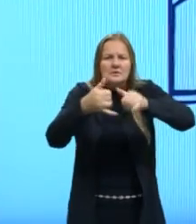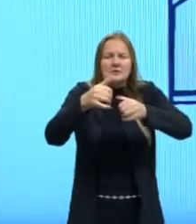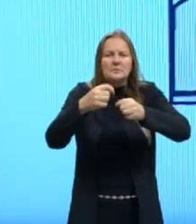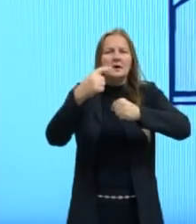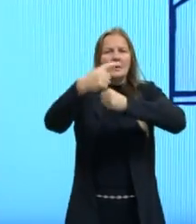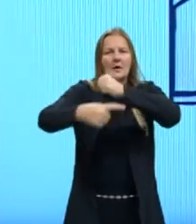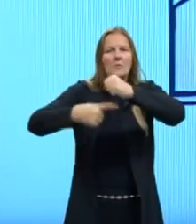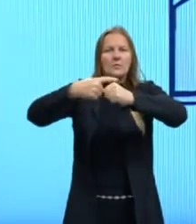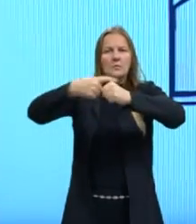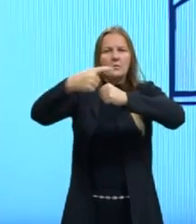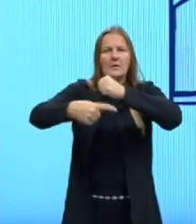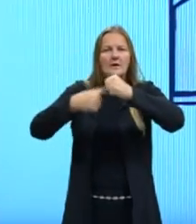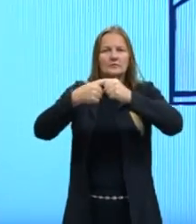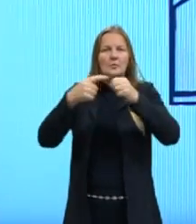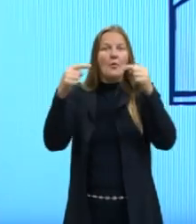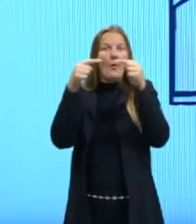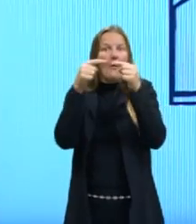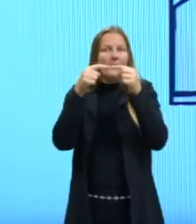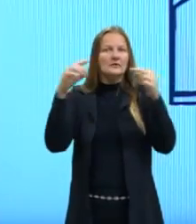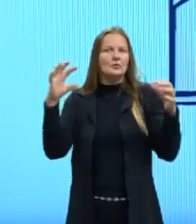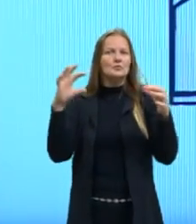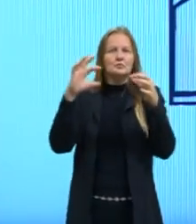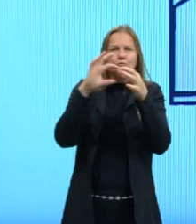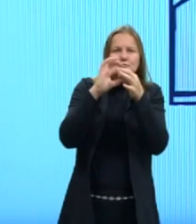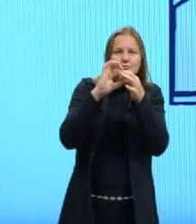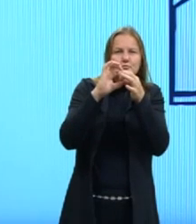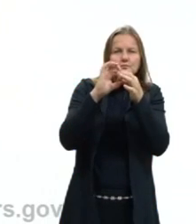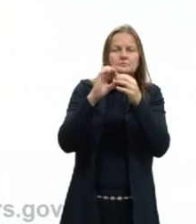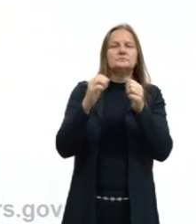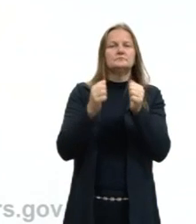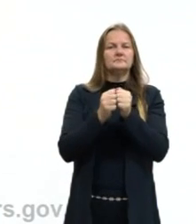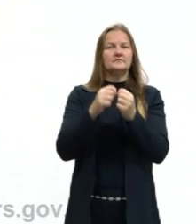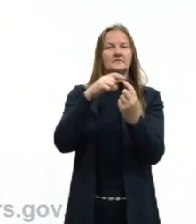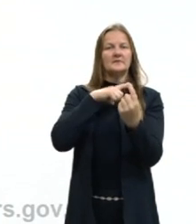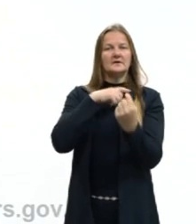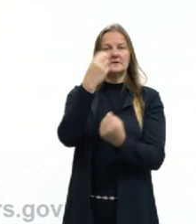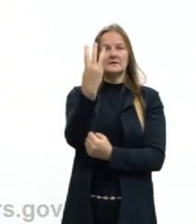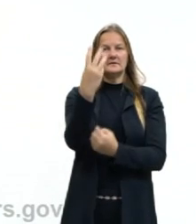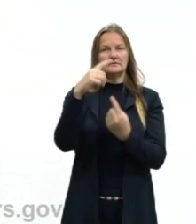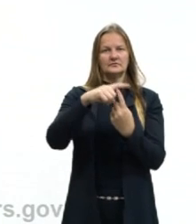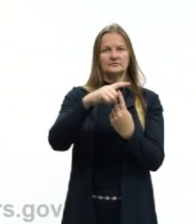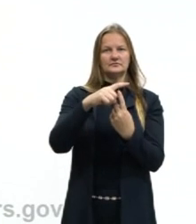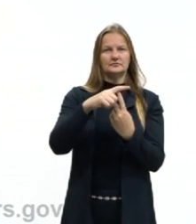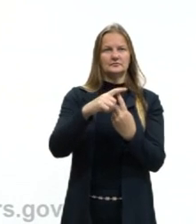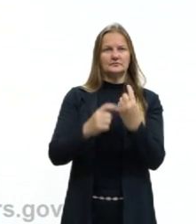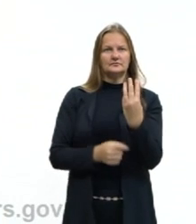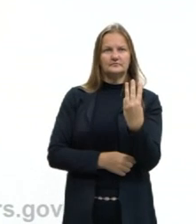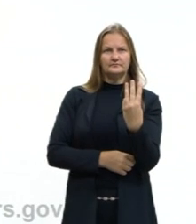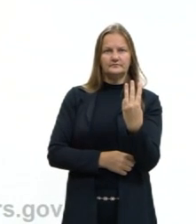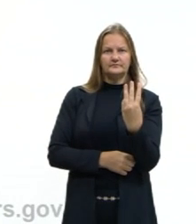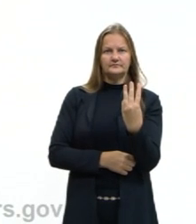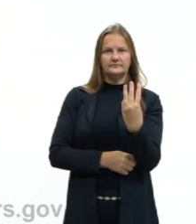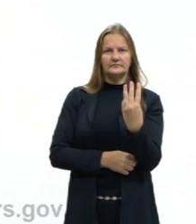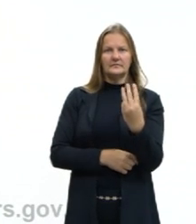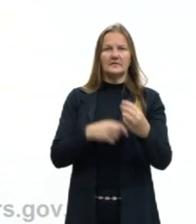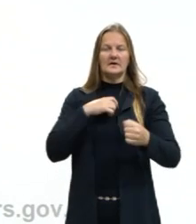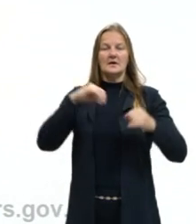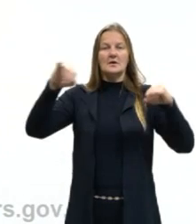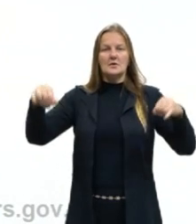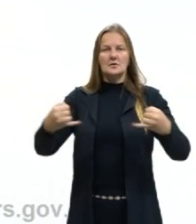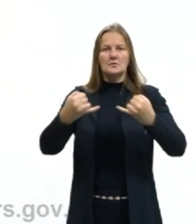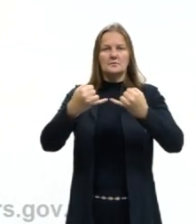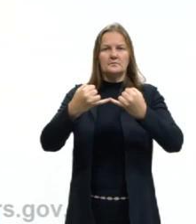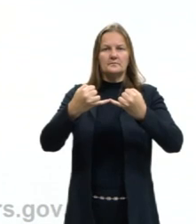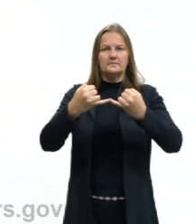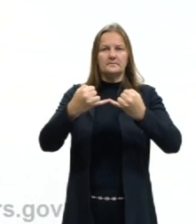químicos se combinam uns com os outros e nós temos três tipos. Ocorre as ligações iônicas,